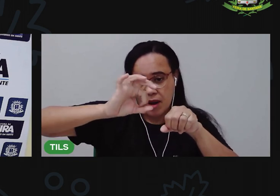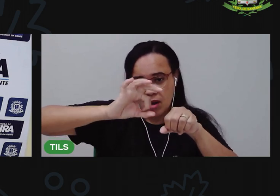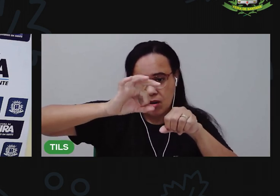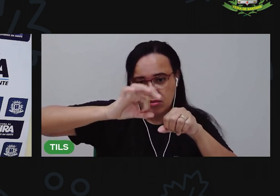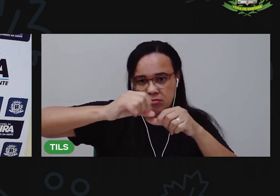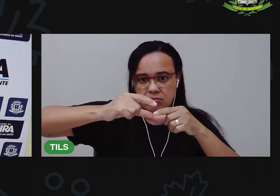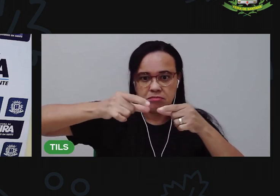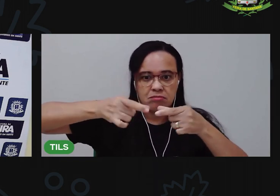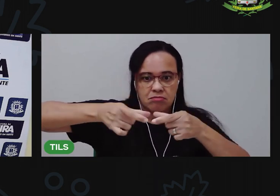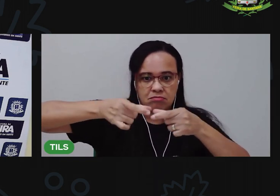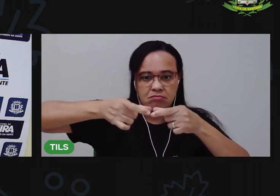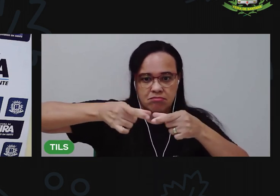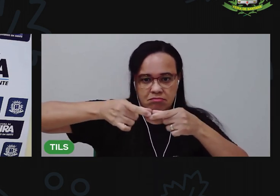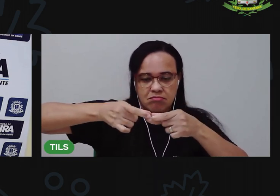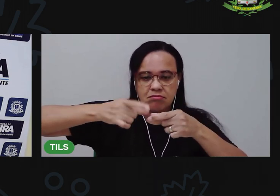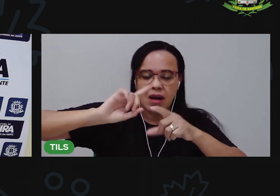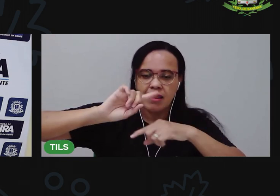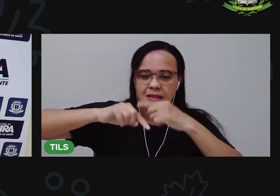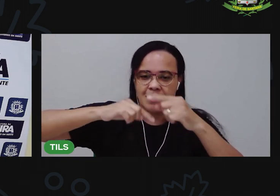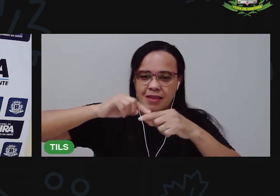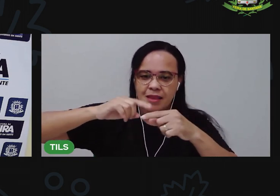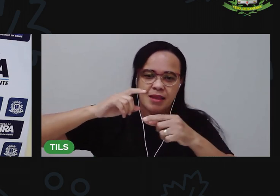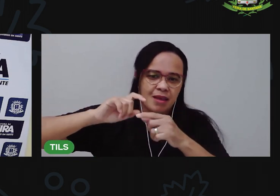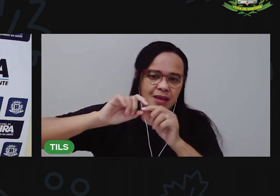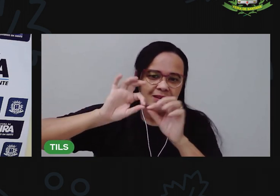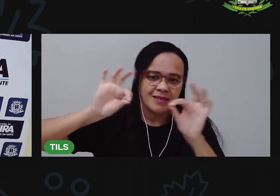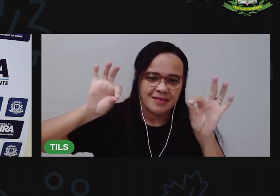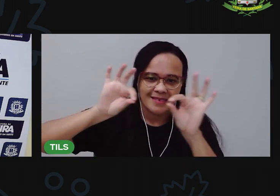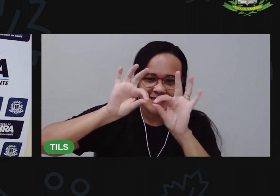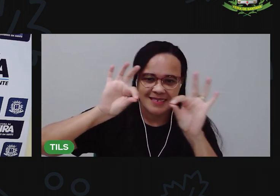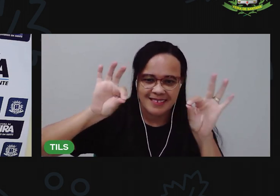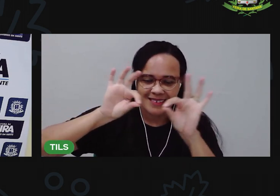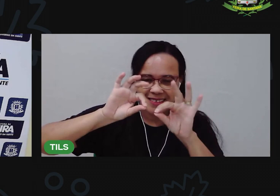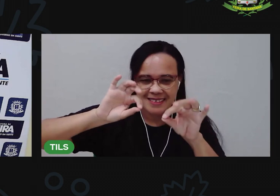depois você consiga passar o barbante. Tá bom?